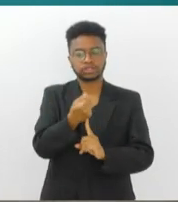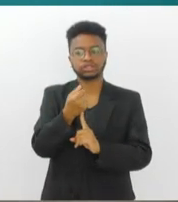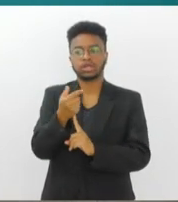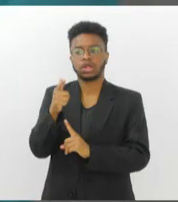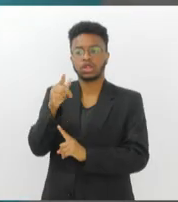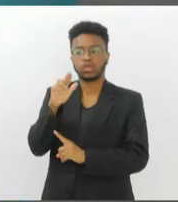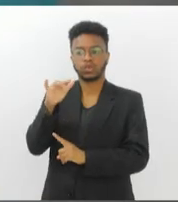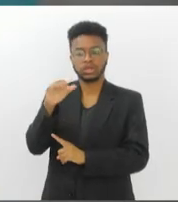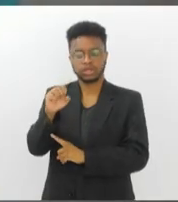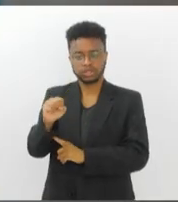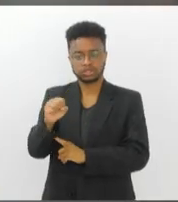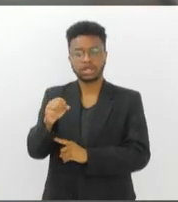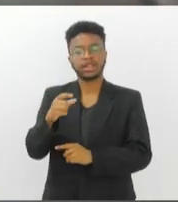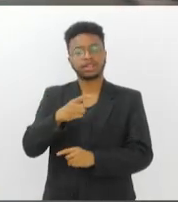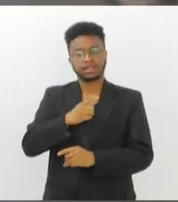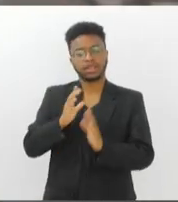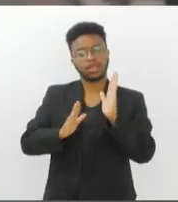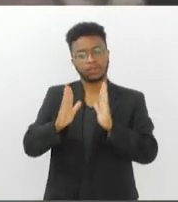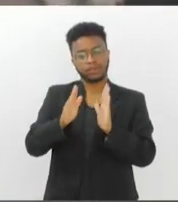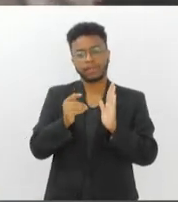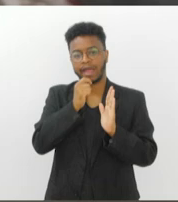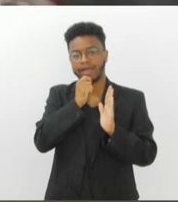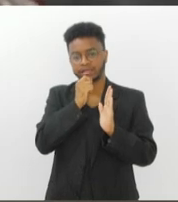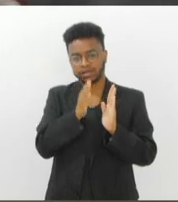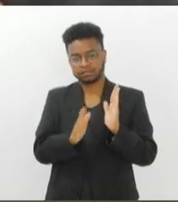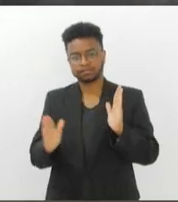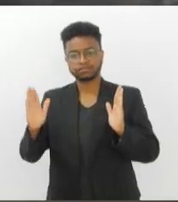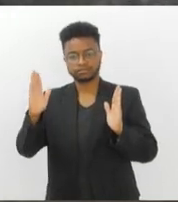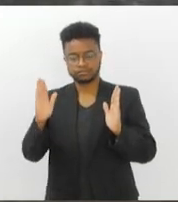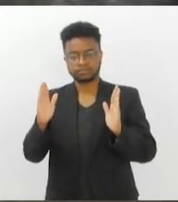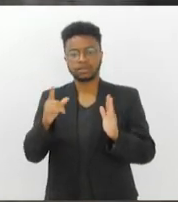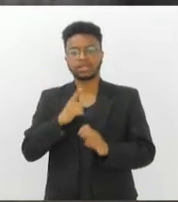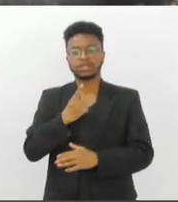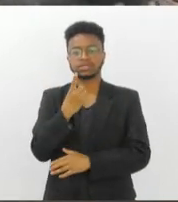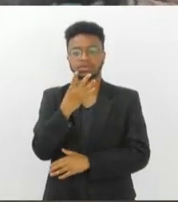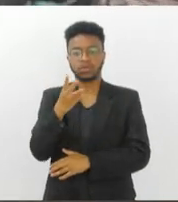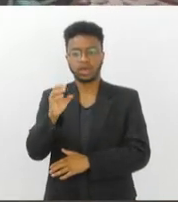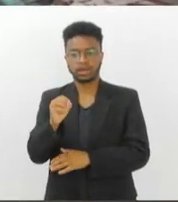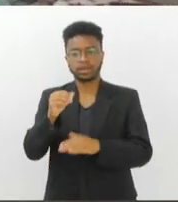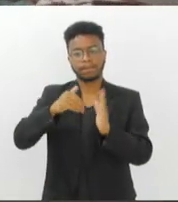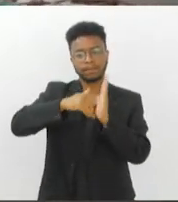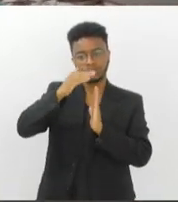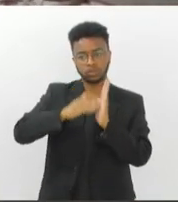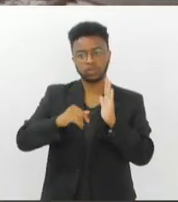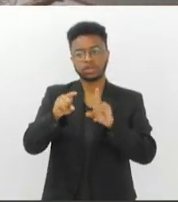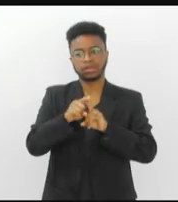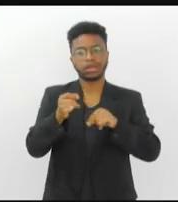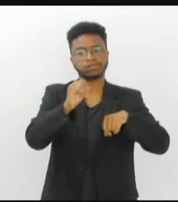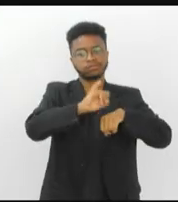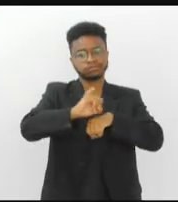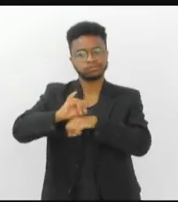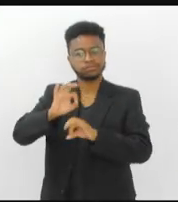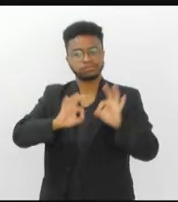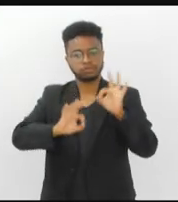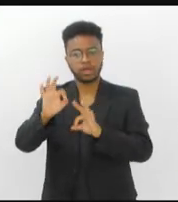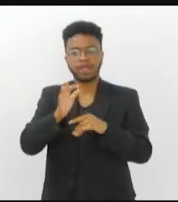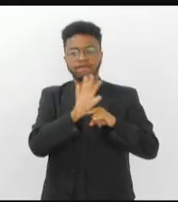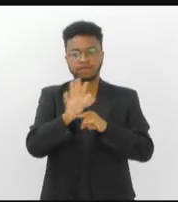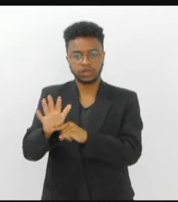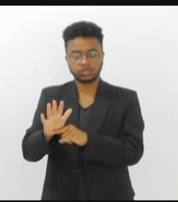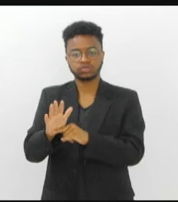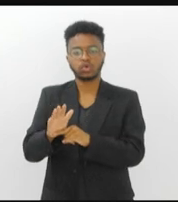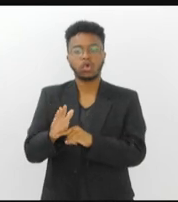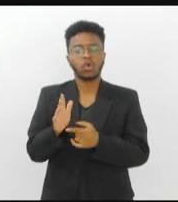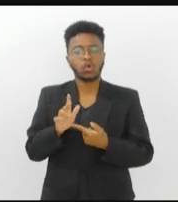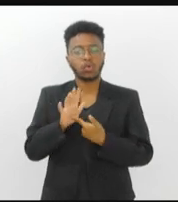Ruminadas, ainda tem alguns dias pela frente. As 140 obras, entre pinturas, instalações e vídeos, ficam em exposição até o dia